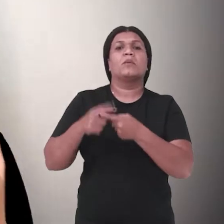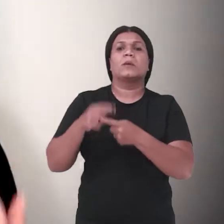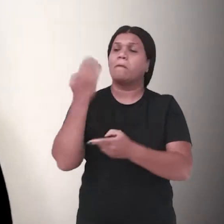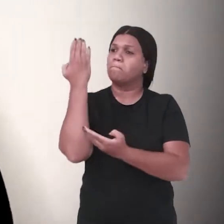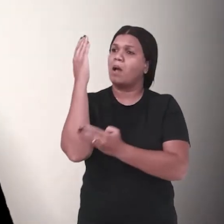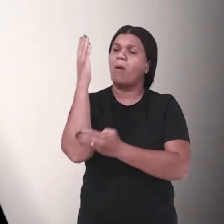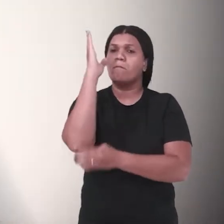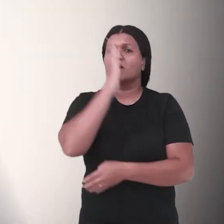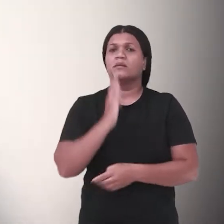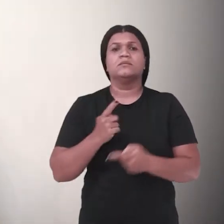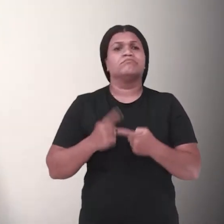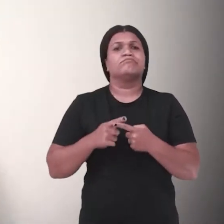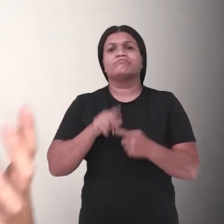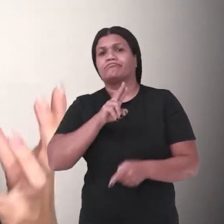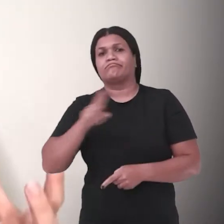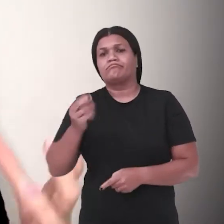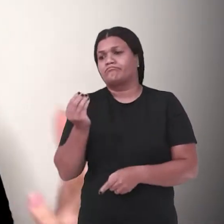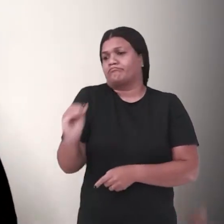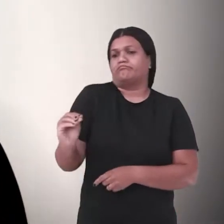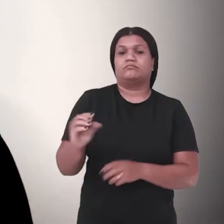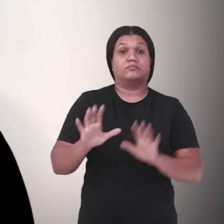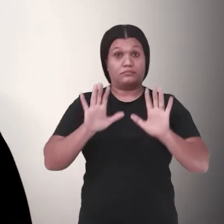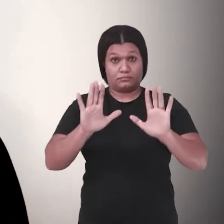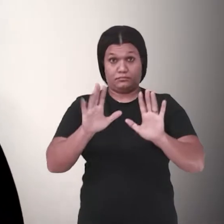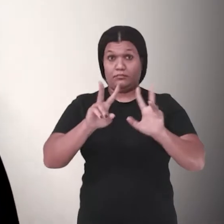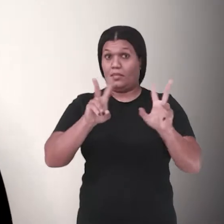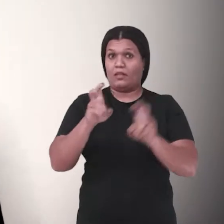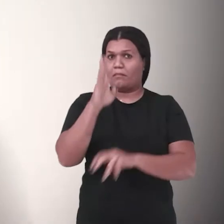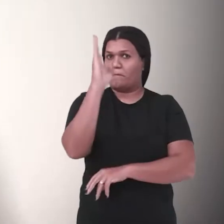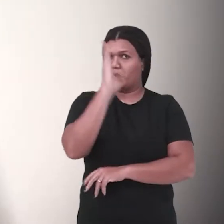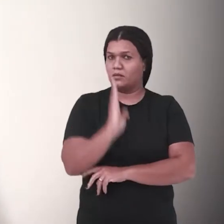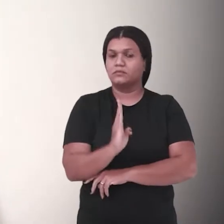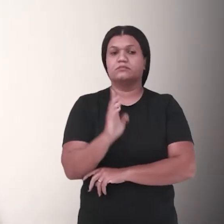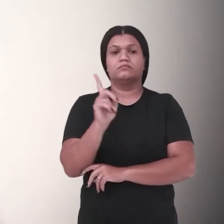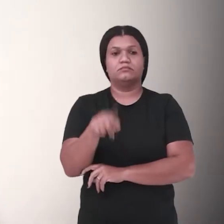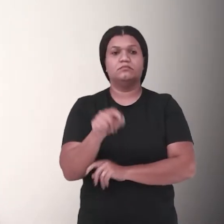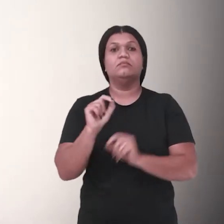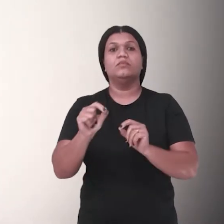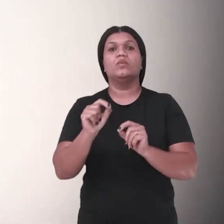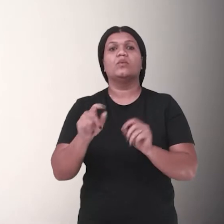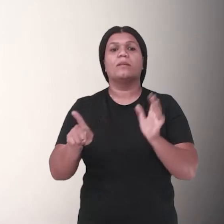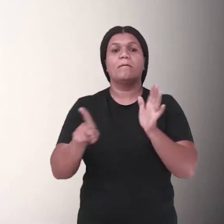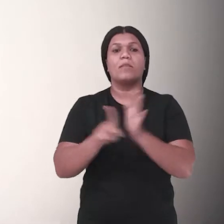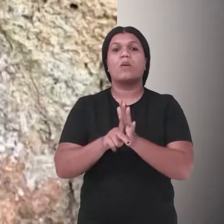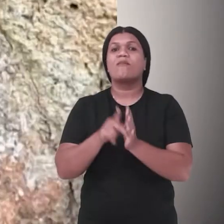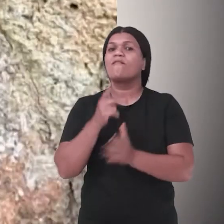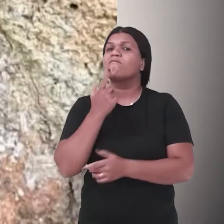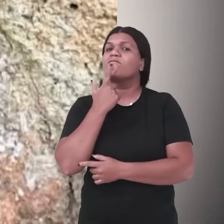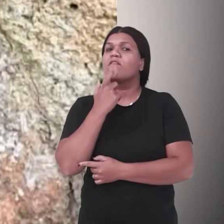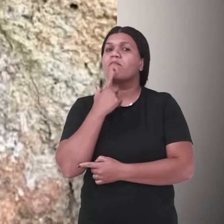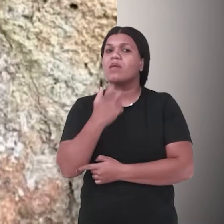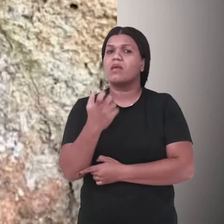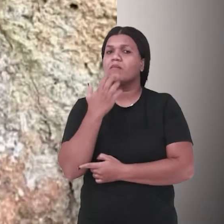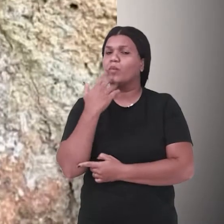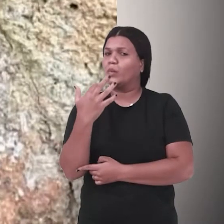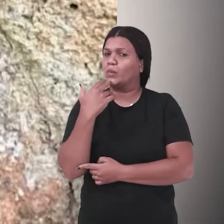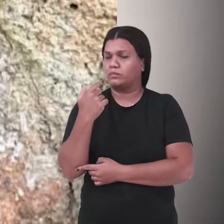E por que o pau-brasil chama-se pau-brasil? O termo brasil é uma referência ao tom